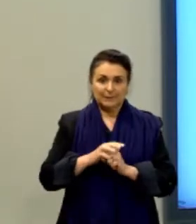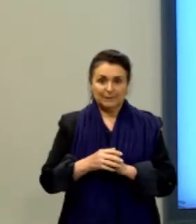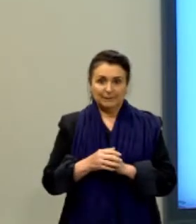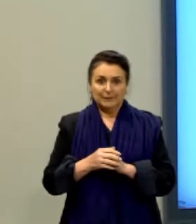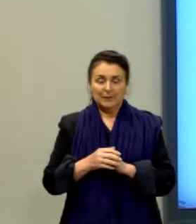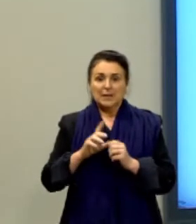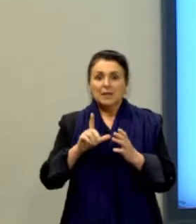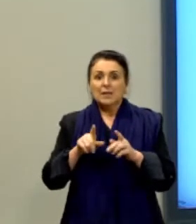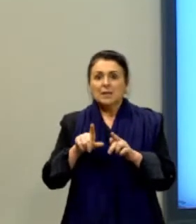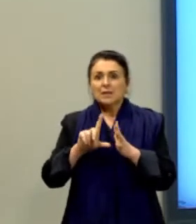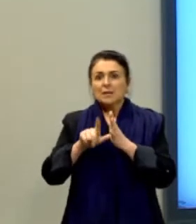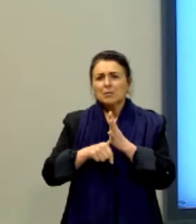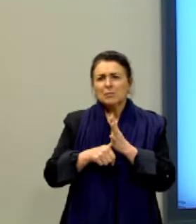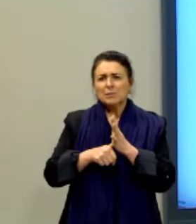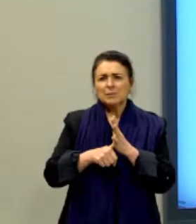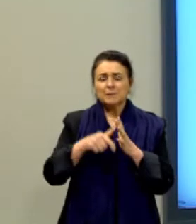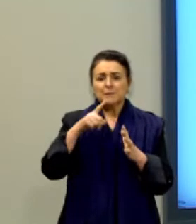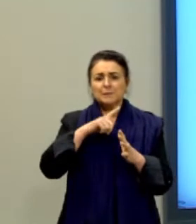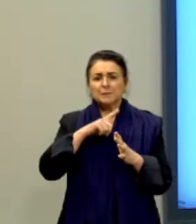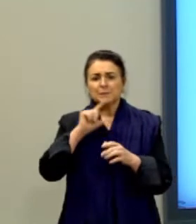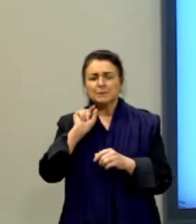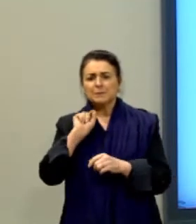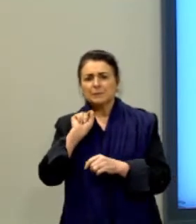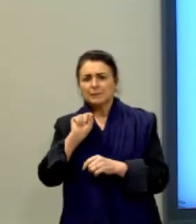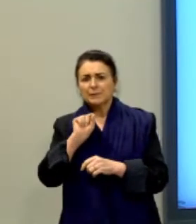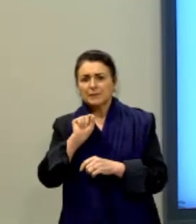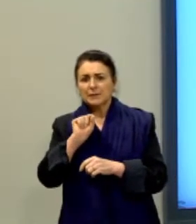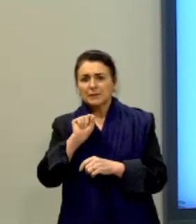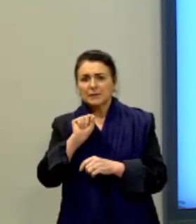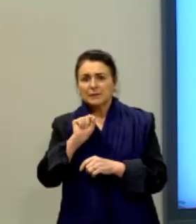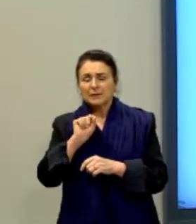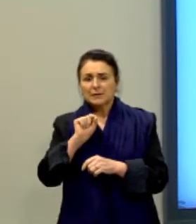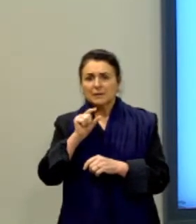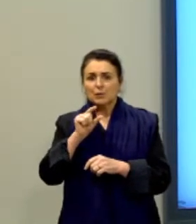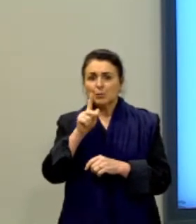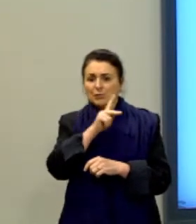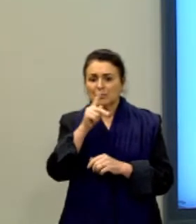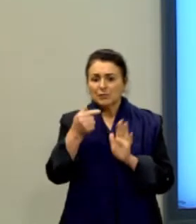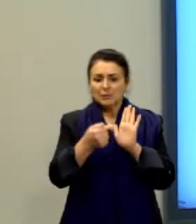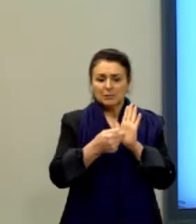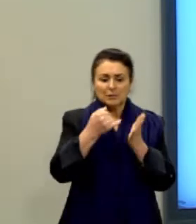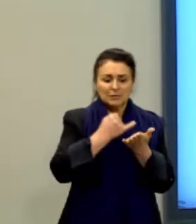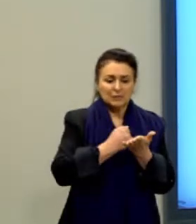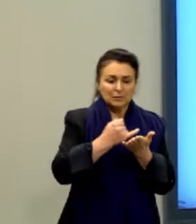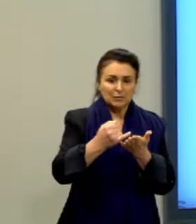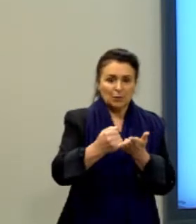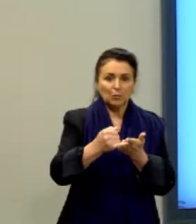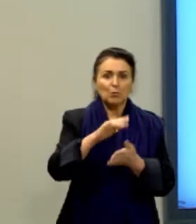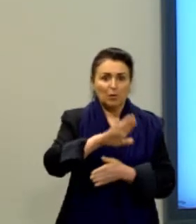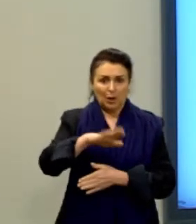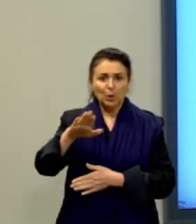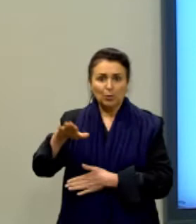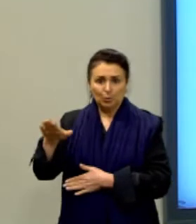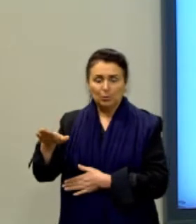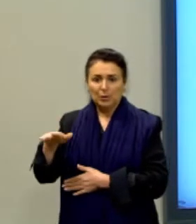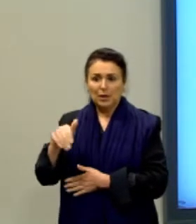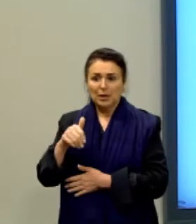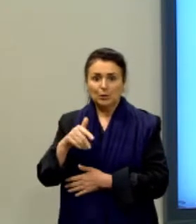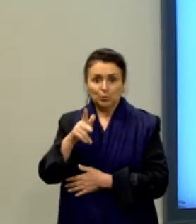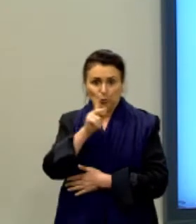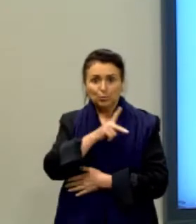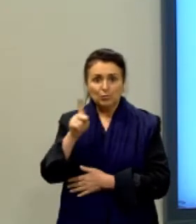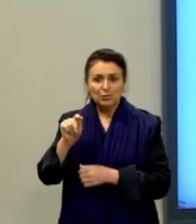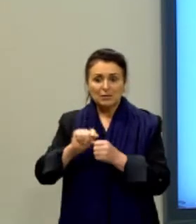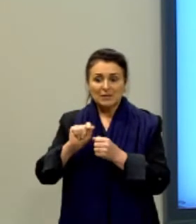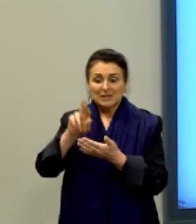E aí, olha só, cara, aqui a gente tem uma introdução de uma aluna minha que fez a redação